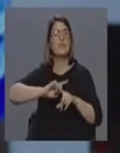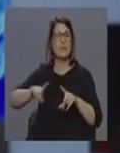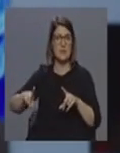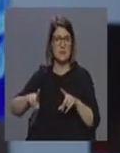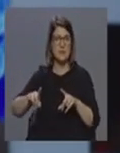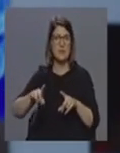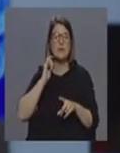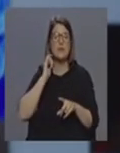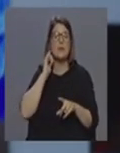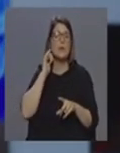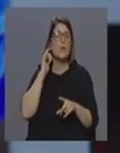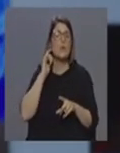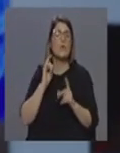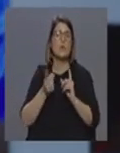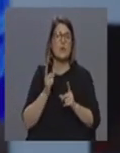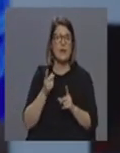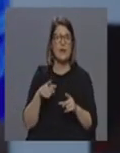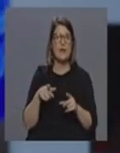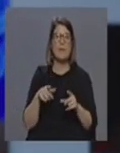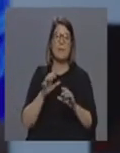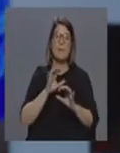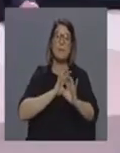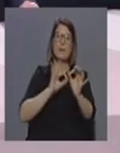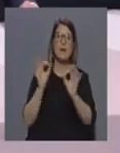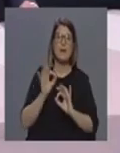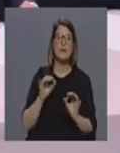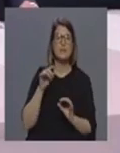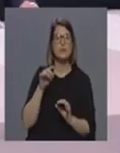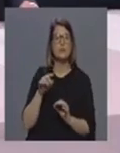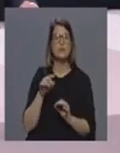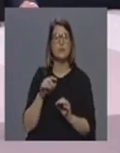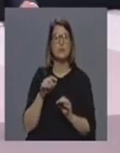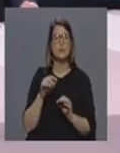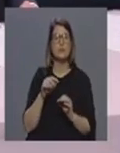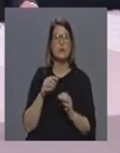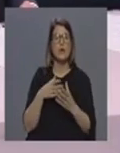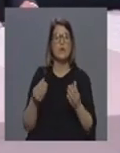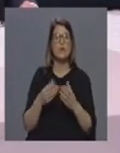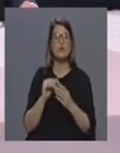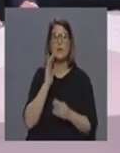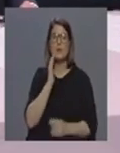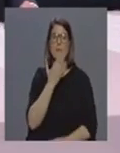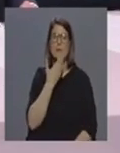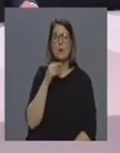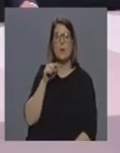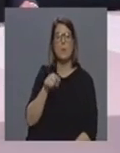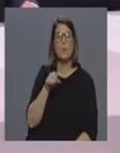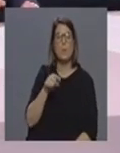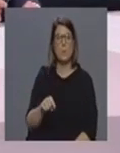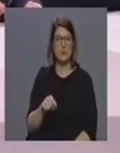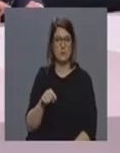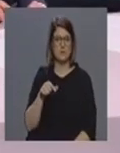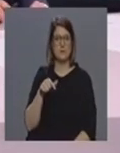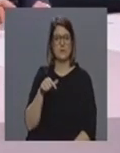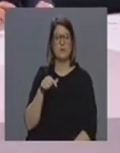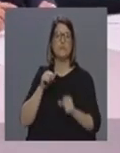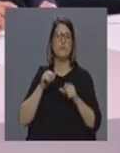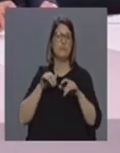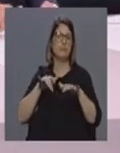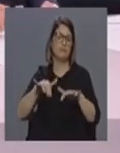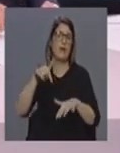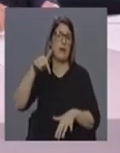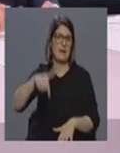seja que nos permite de certa forma aqui planear a adequação de recursos consoante o nível do surto aqui na região